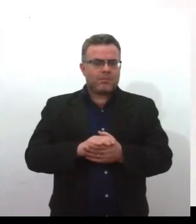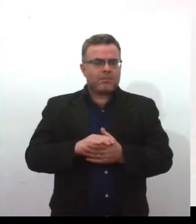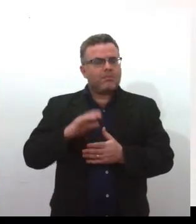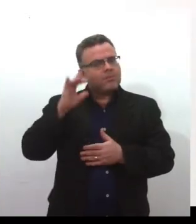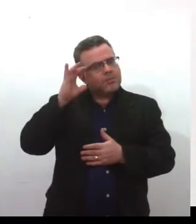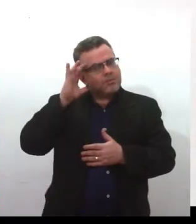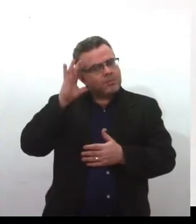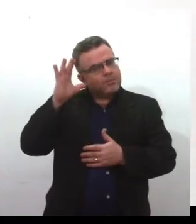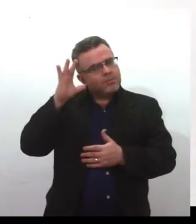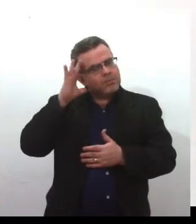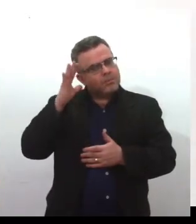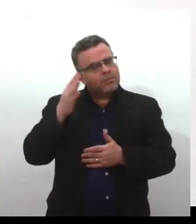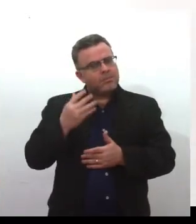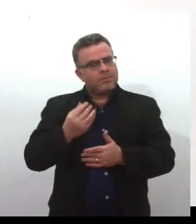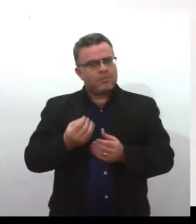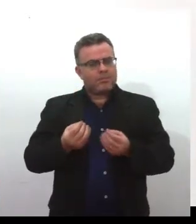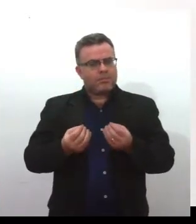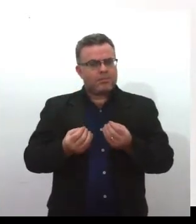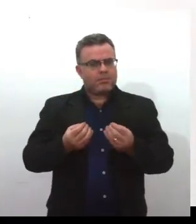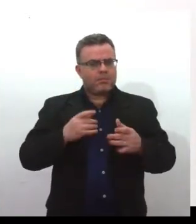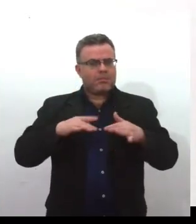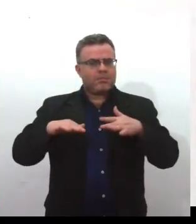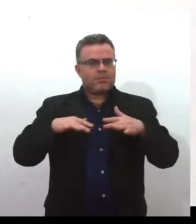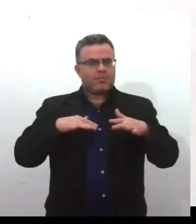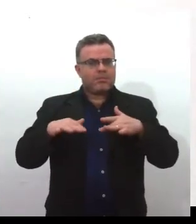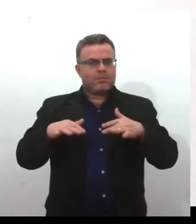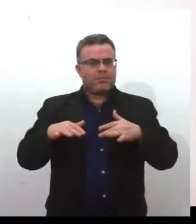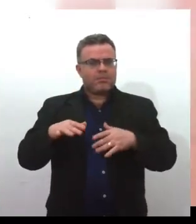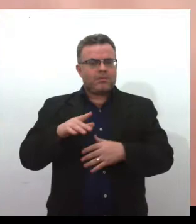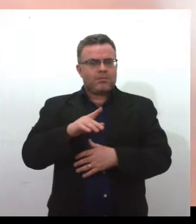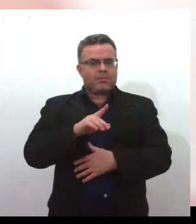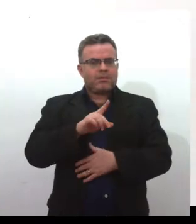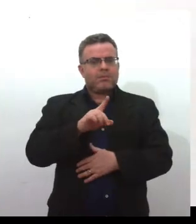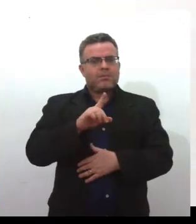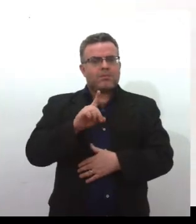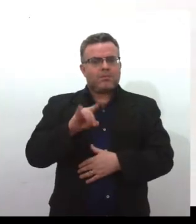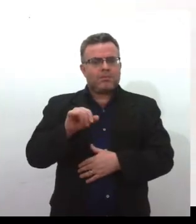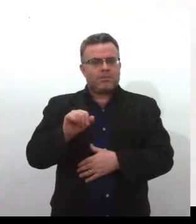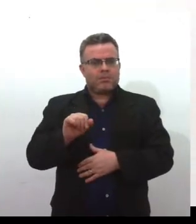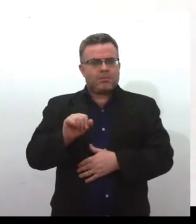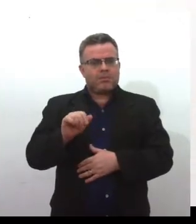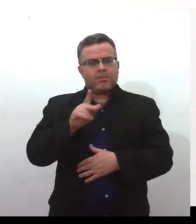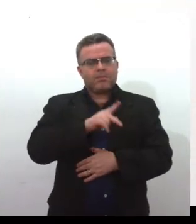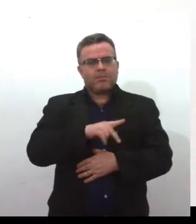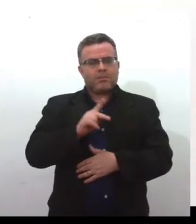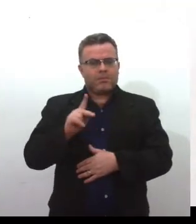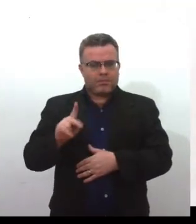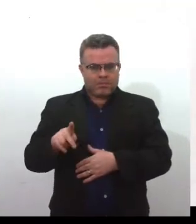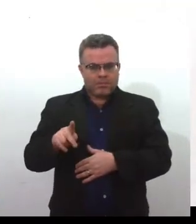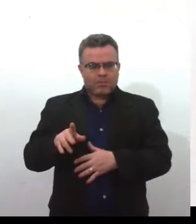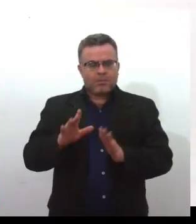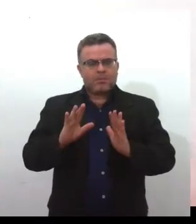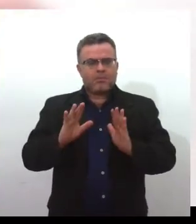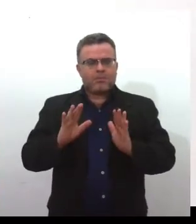professor. Era um movimento que estava sendo nacionalizado, né, e passando pelas Assembleias Legislativas. O